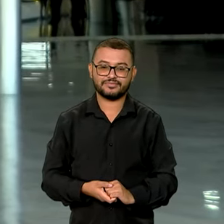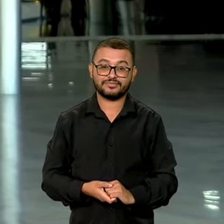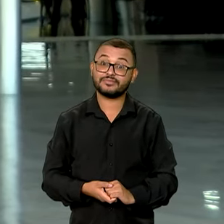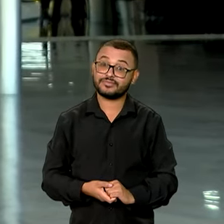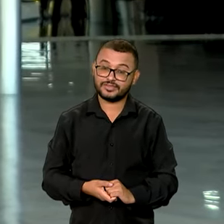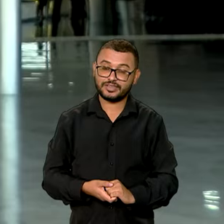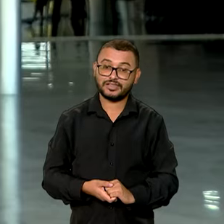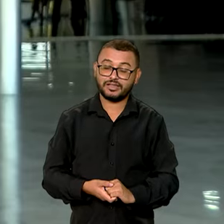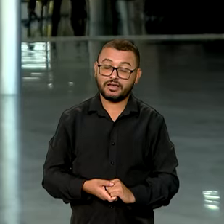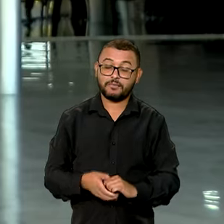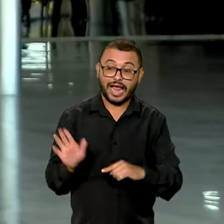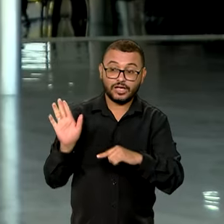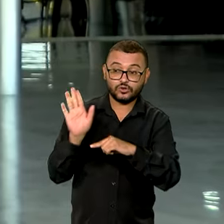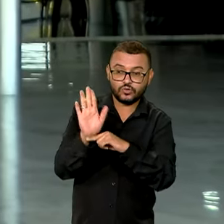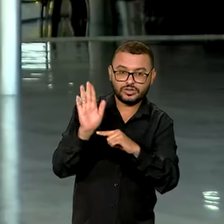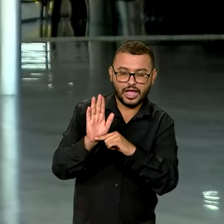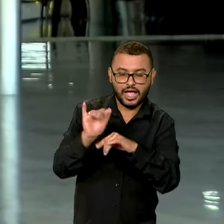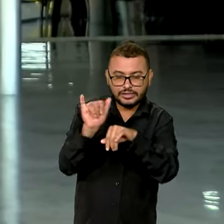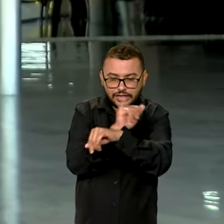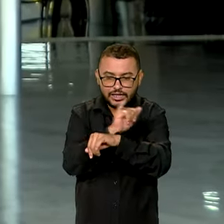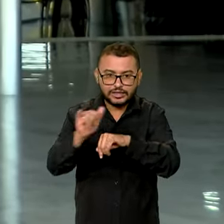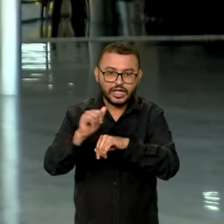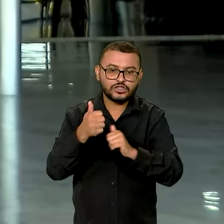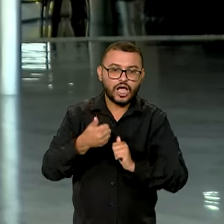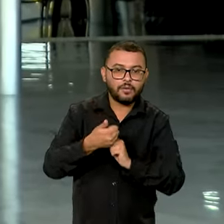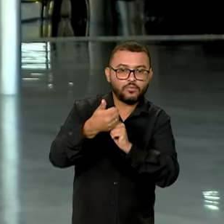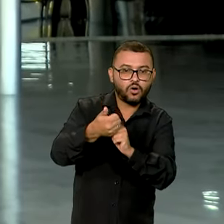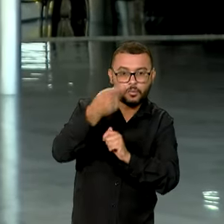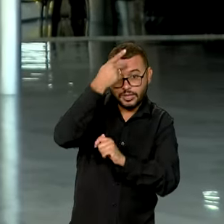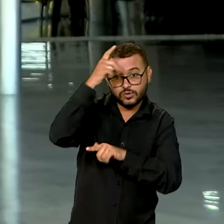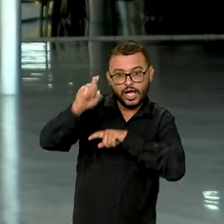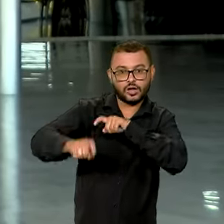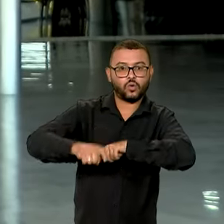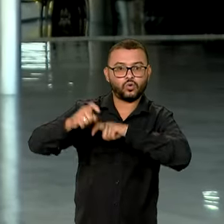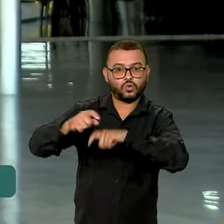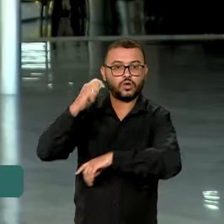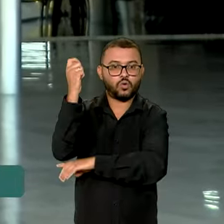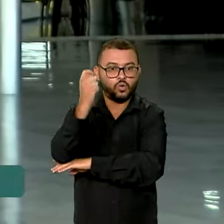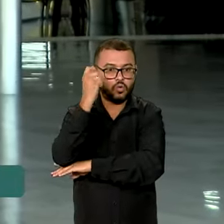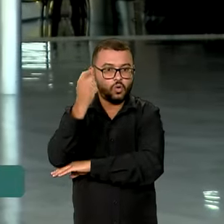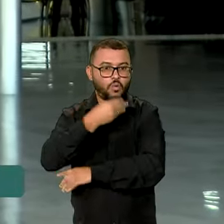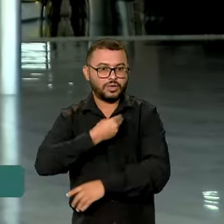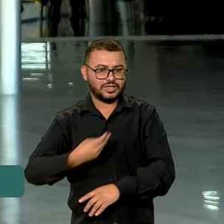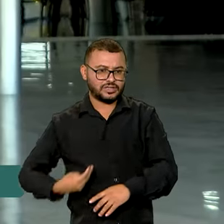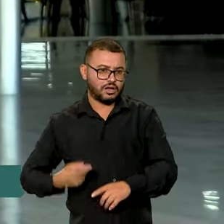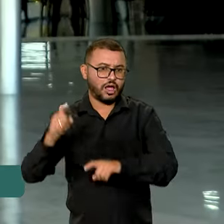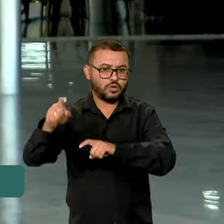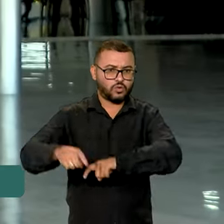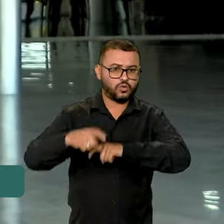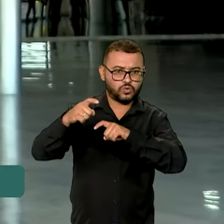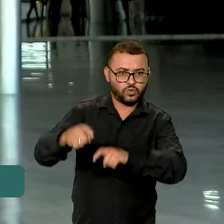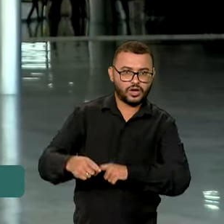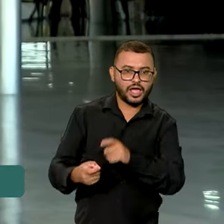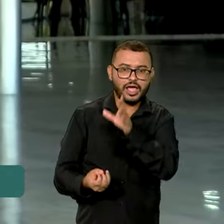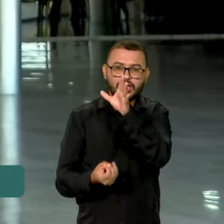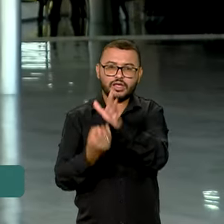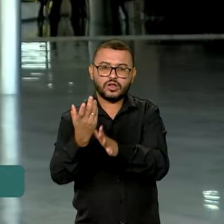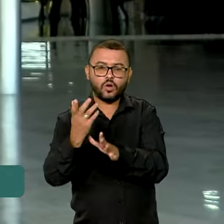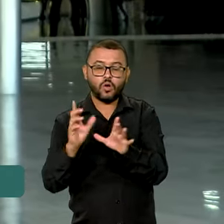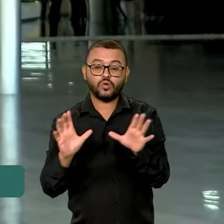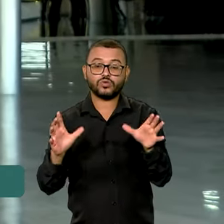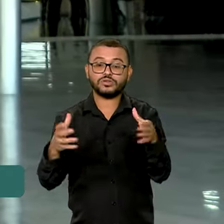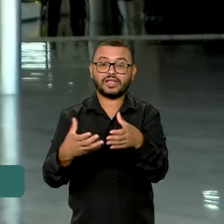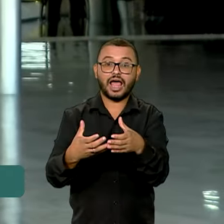E para reforçar as medidas de apoio aos agricultores gaúchos, o Ministério da Agricultura e Pecuária instalou um